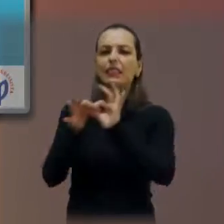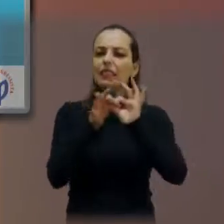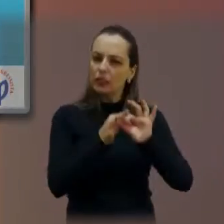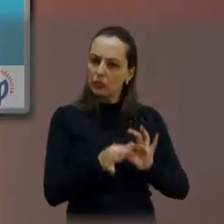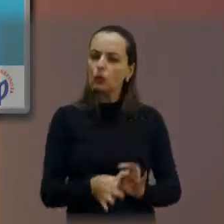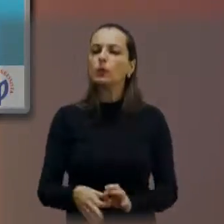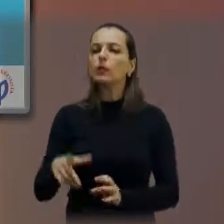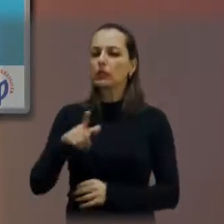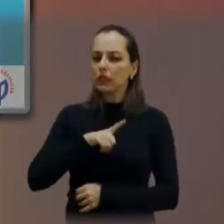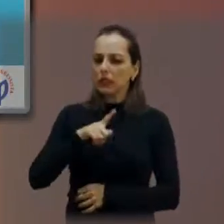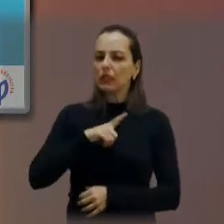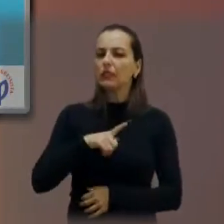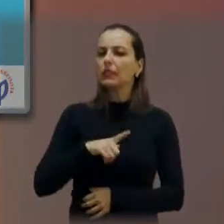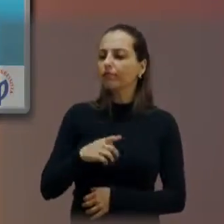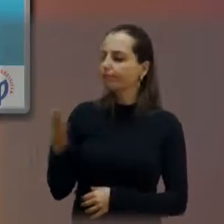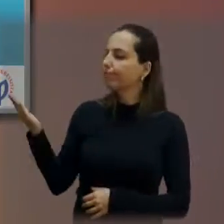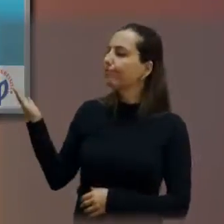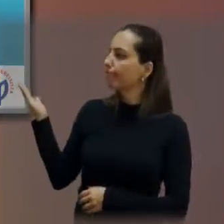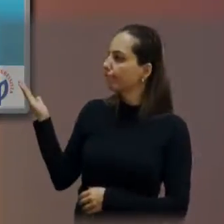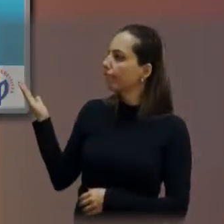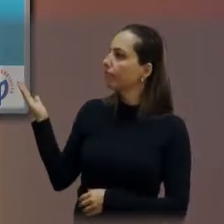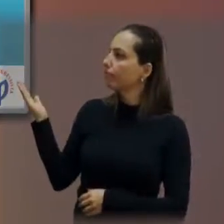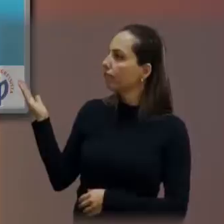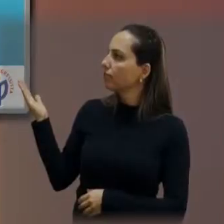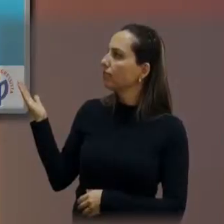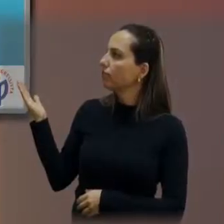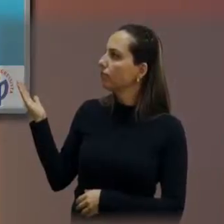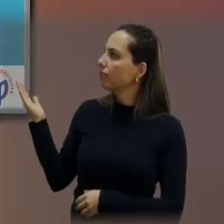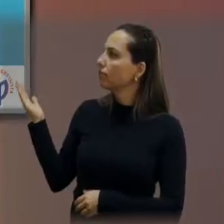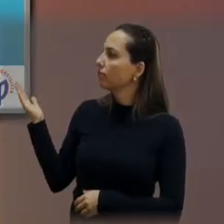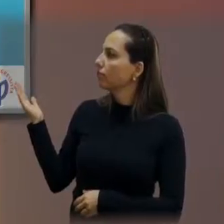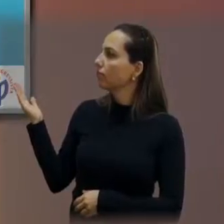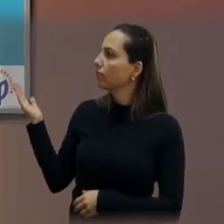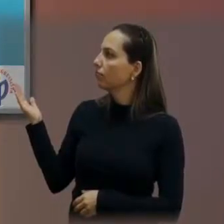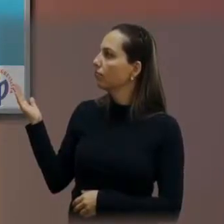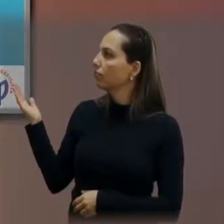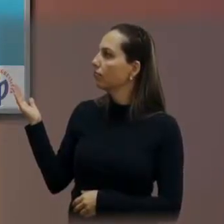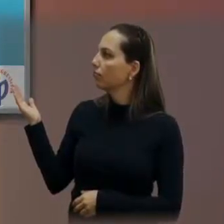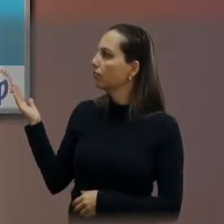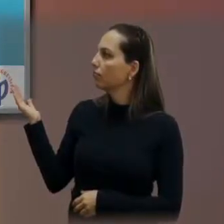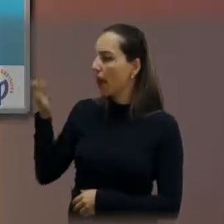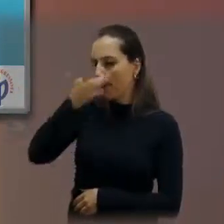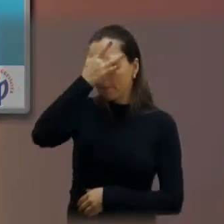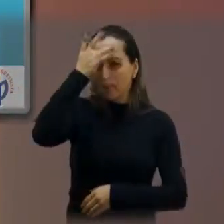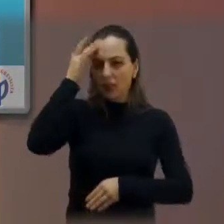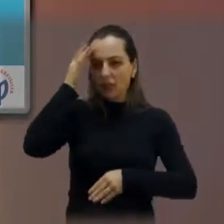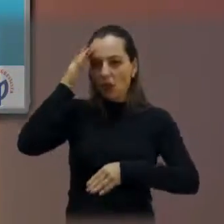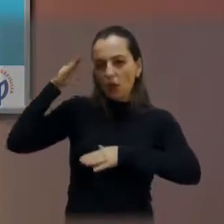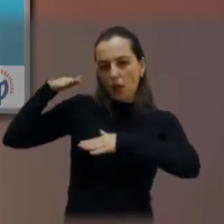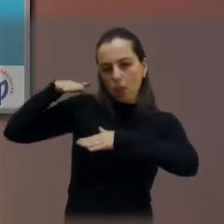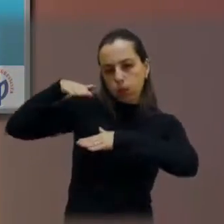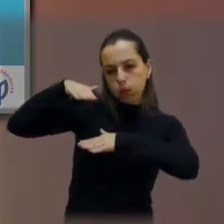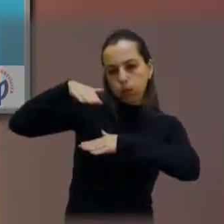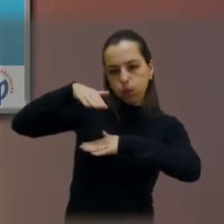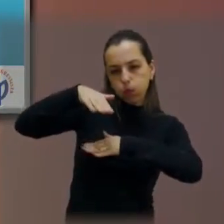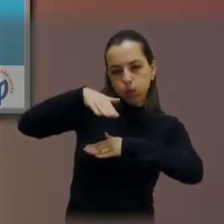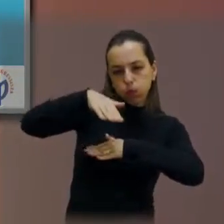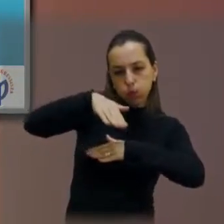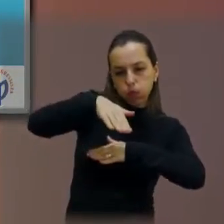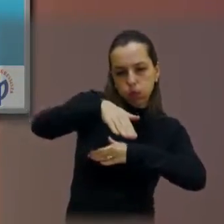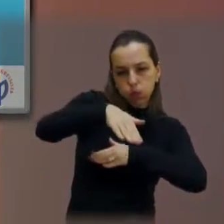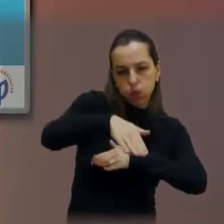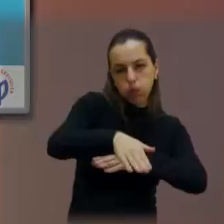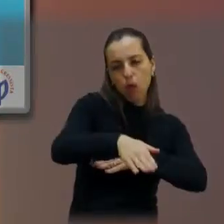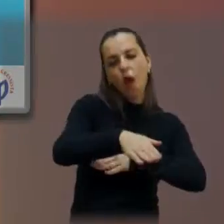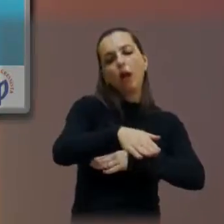bairros, o pessoal que vem até de fora, que desce a 5,5, vem sentido matão para lá,